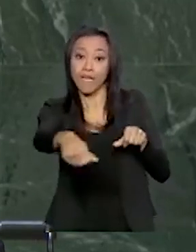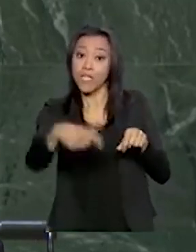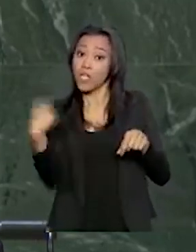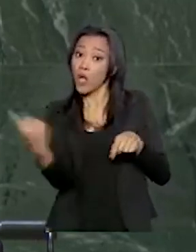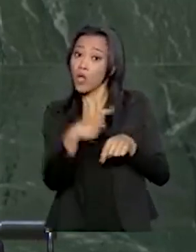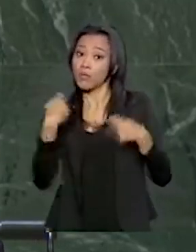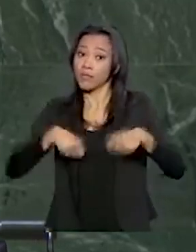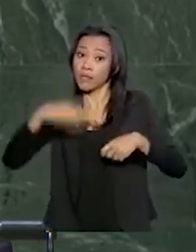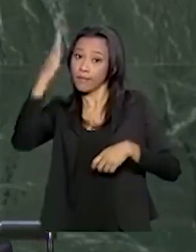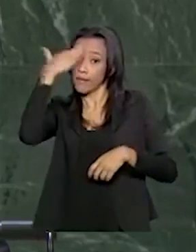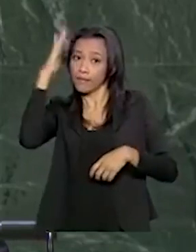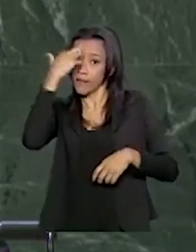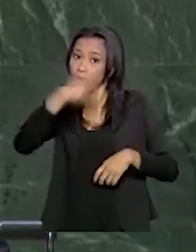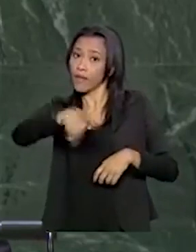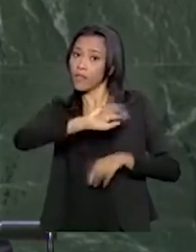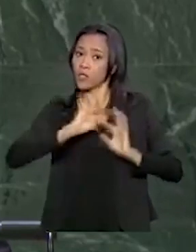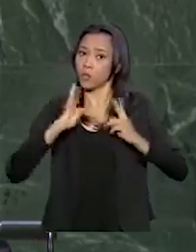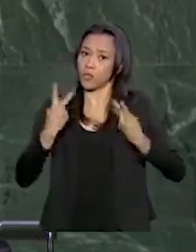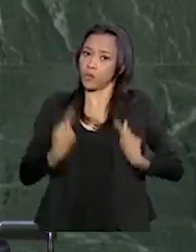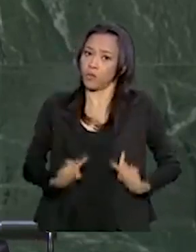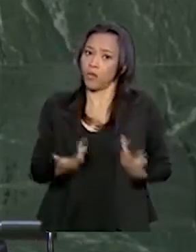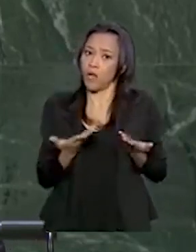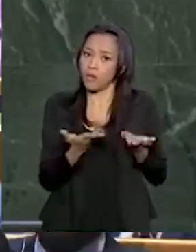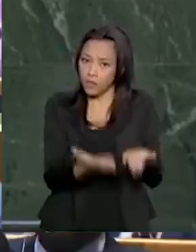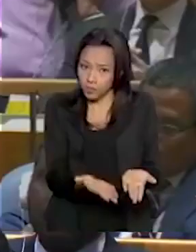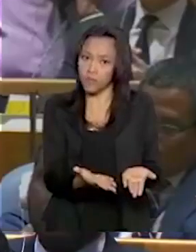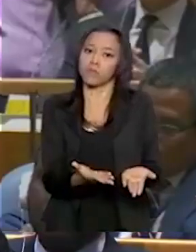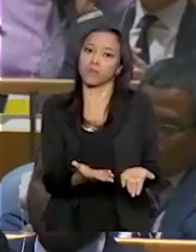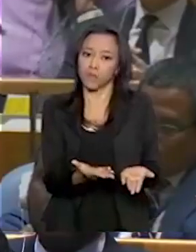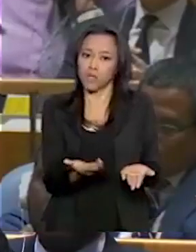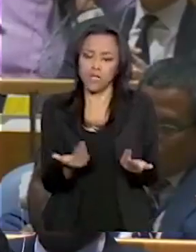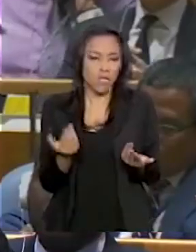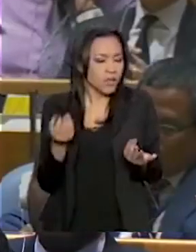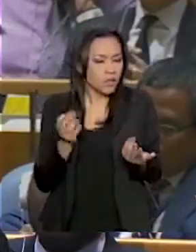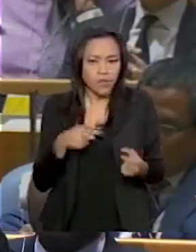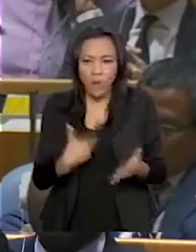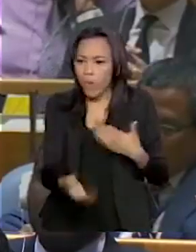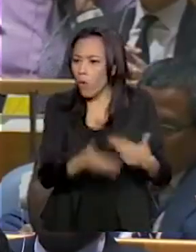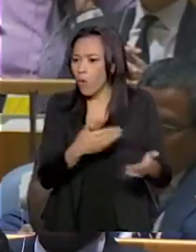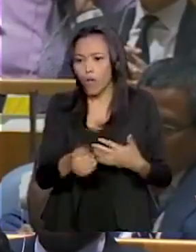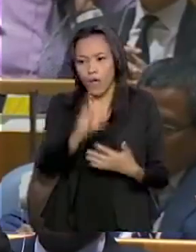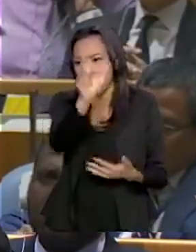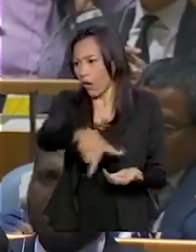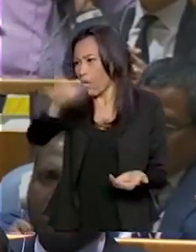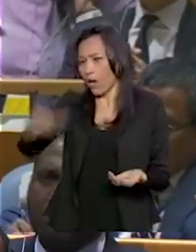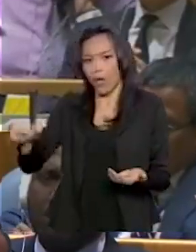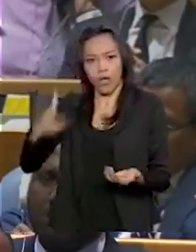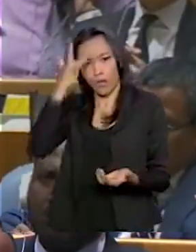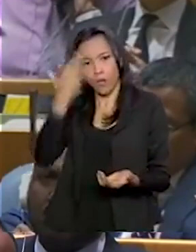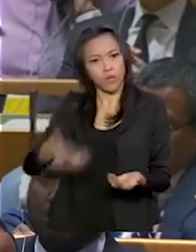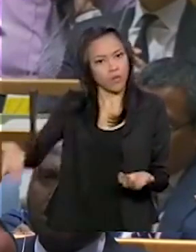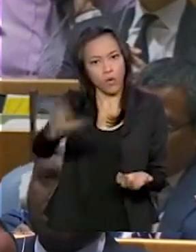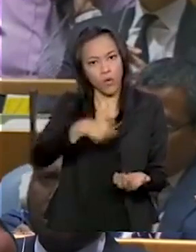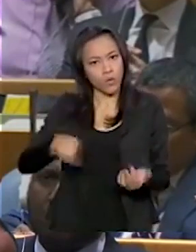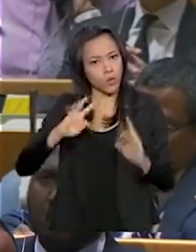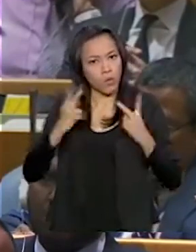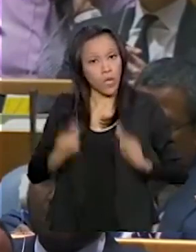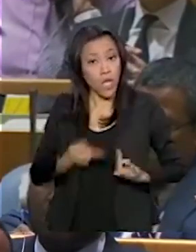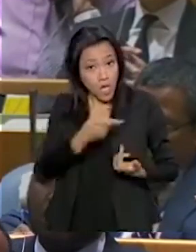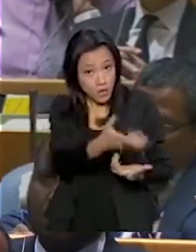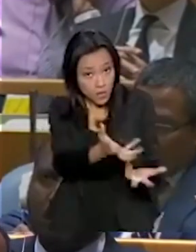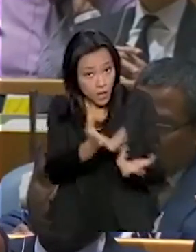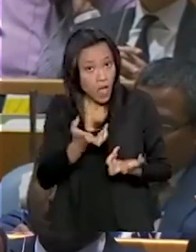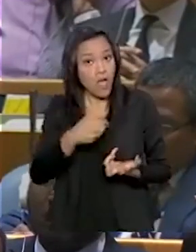são seres humanos, exatamente como qualquer um de nós. Eles querem e